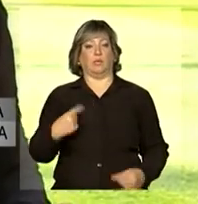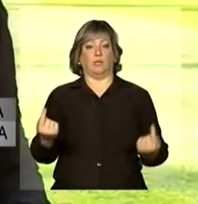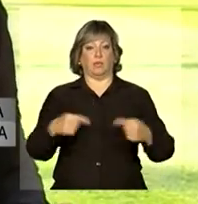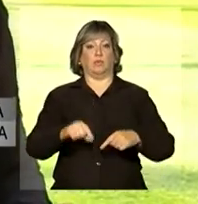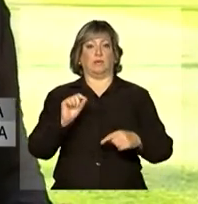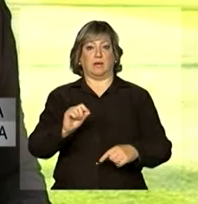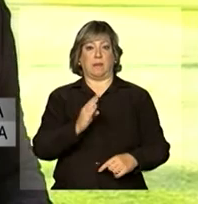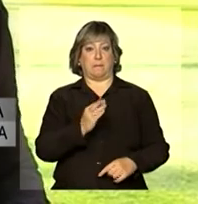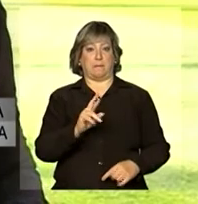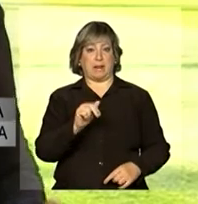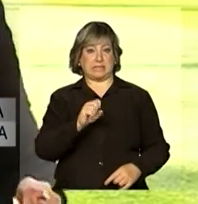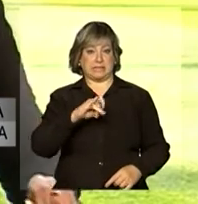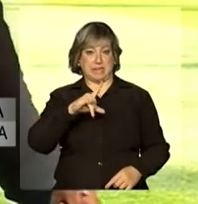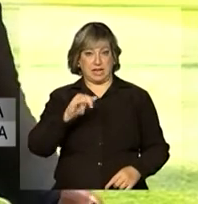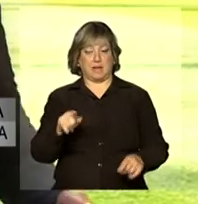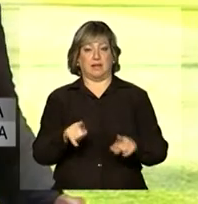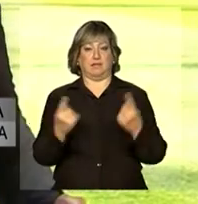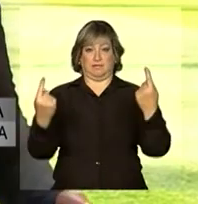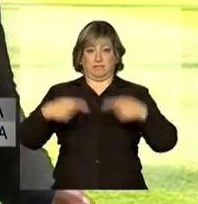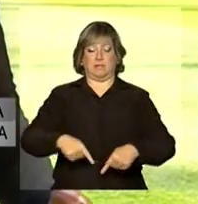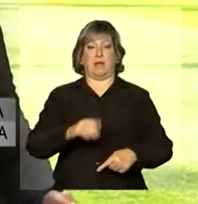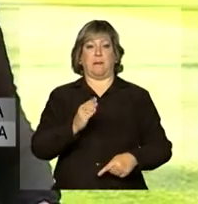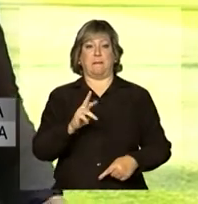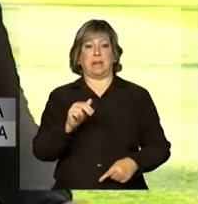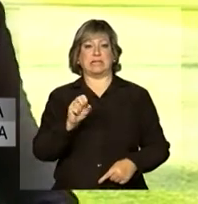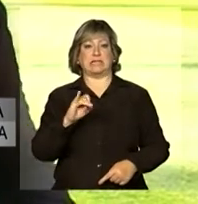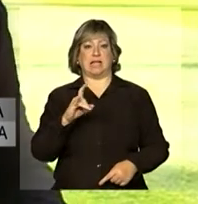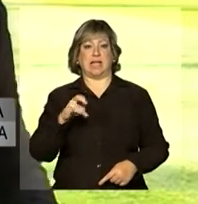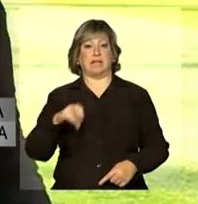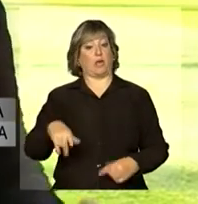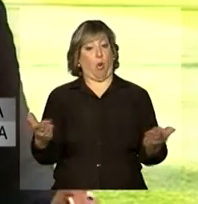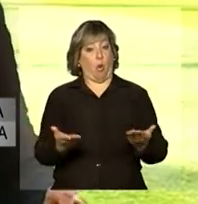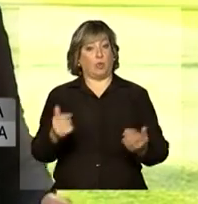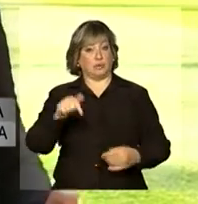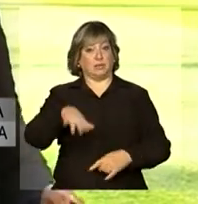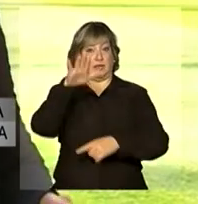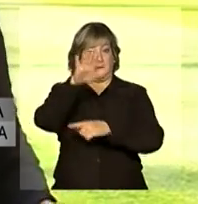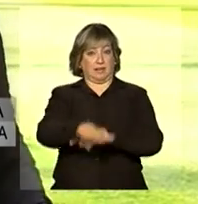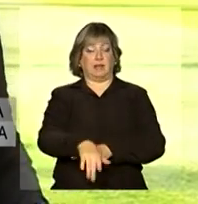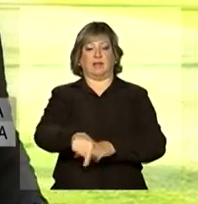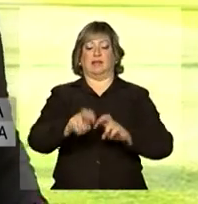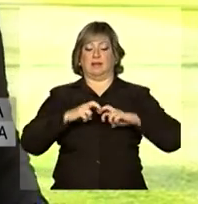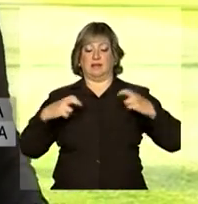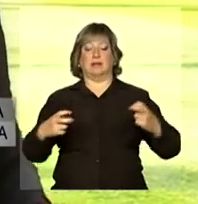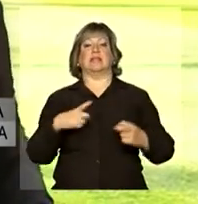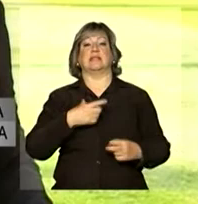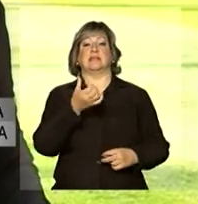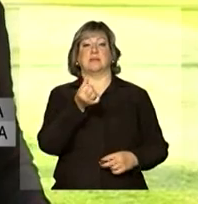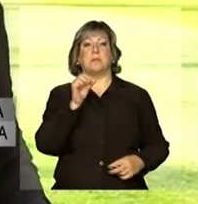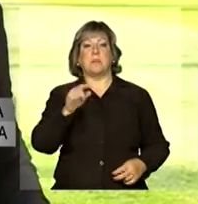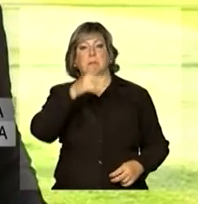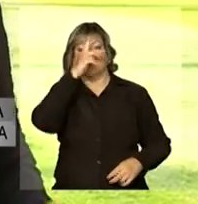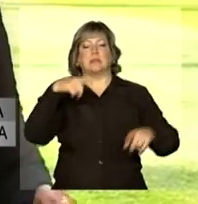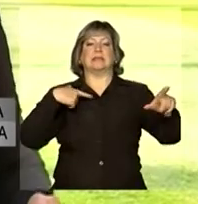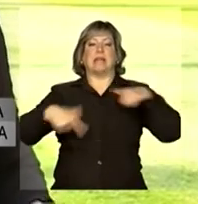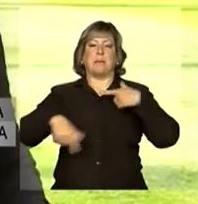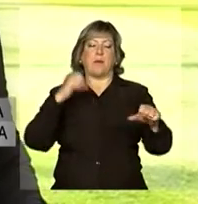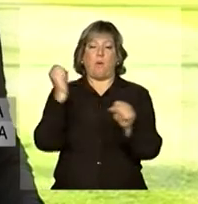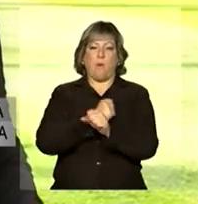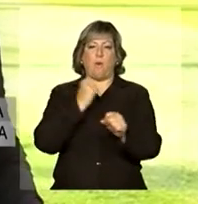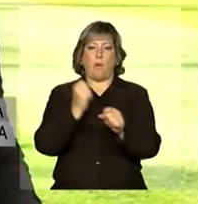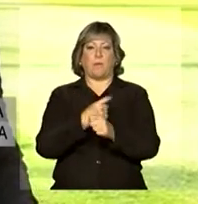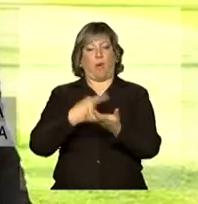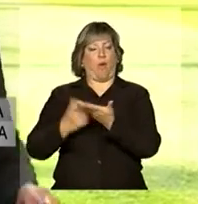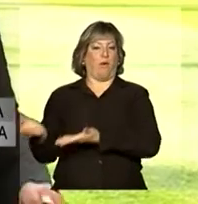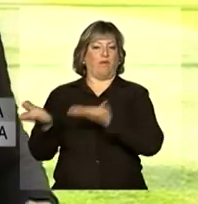Brasiliense e Brasília. E nestas arquibancadas, nestas cadeiras, vão estar seis mil operários que foram